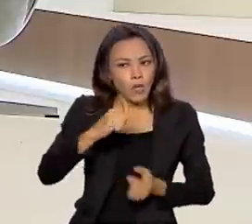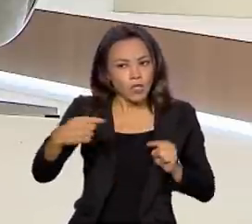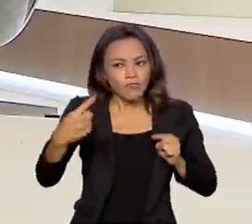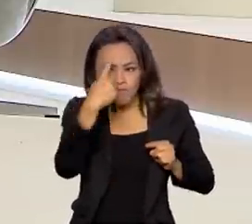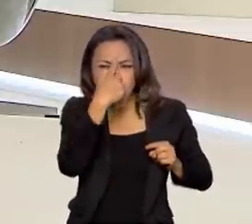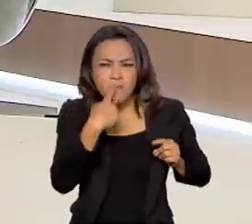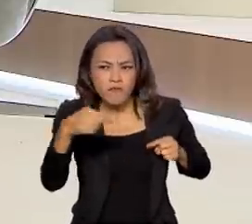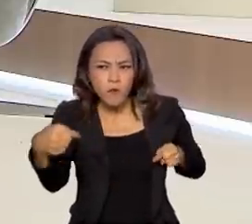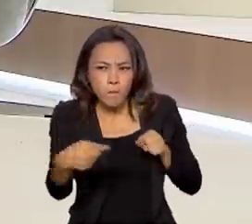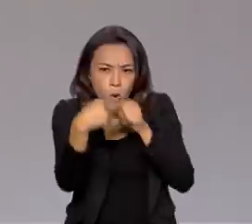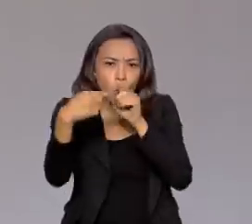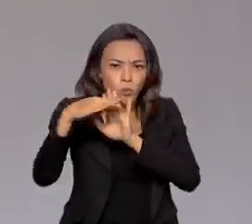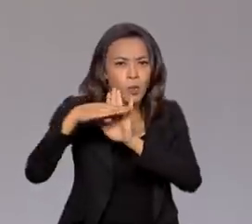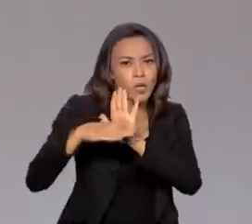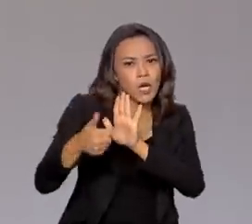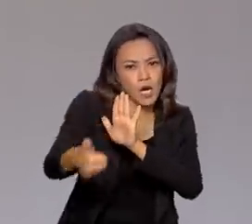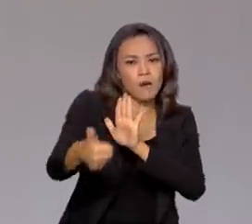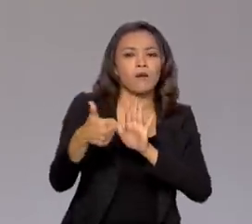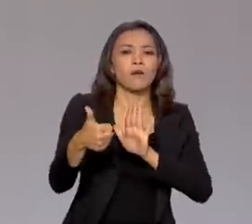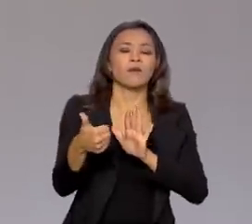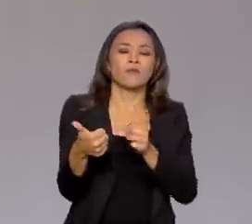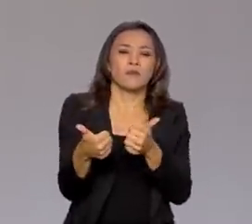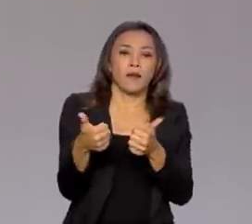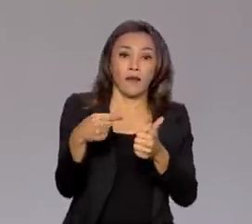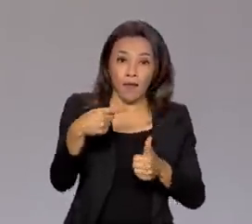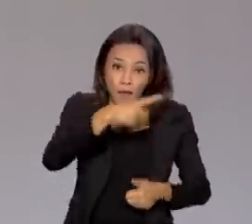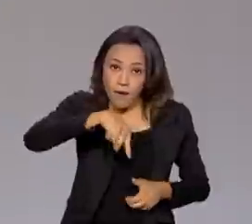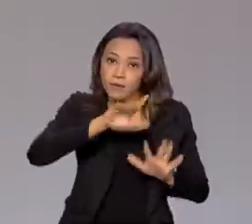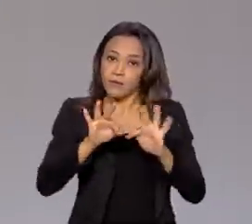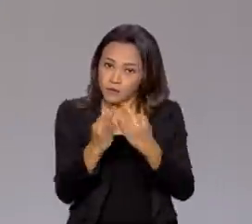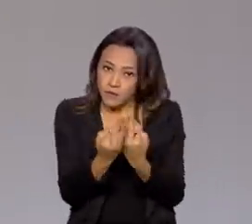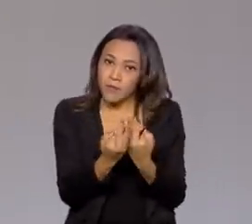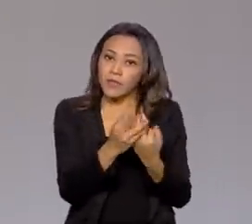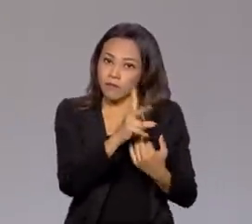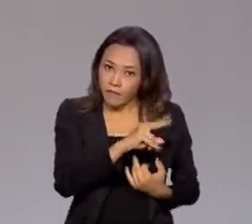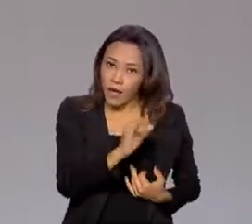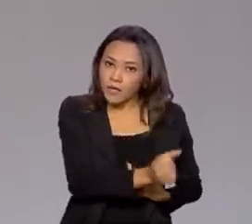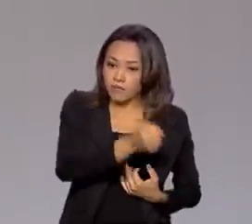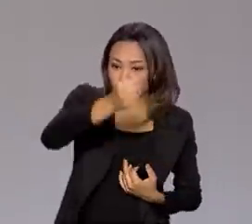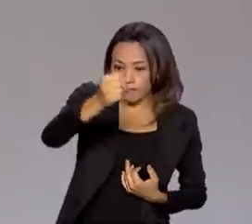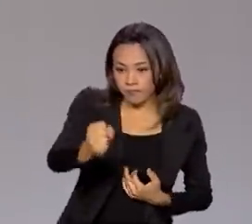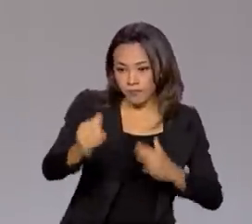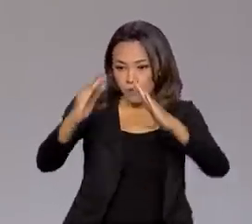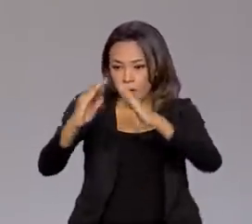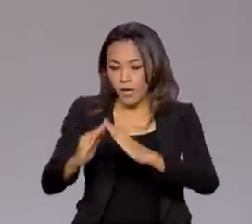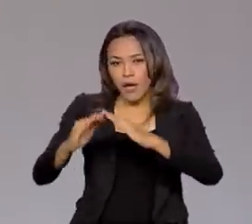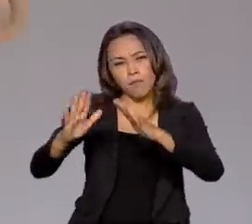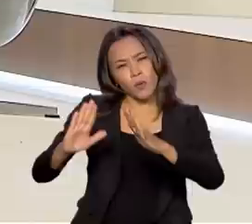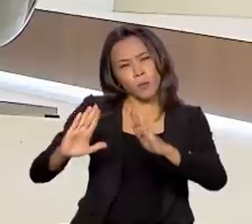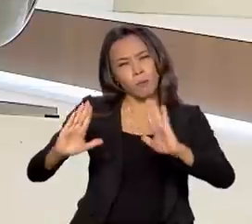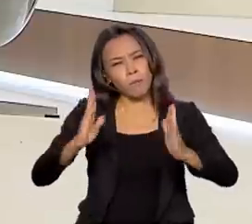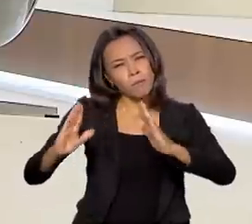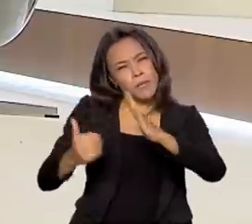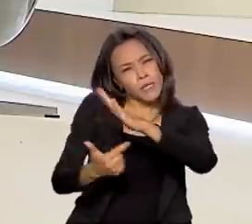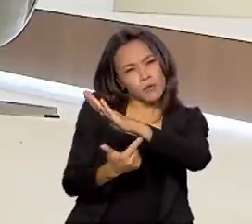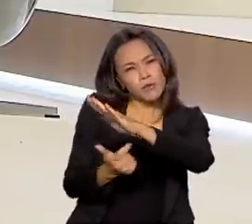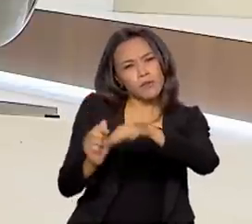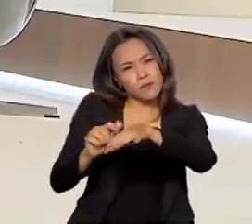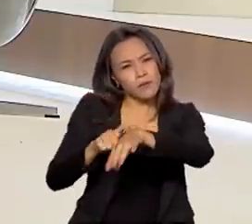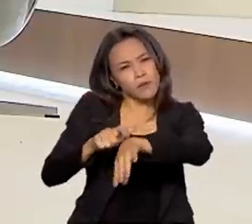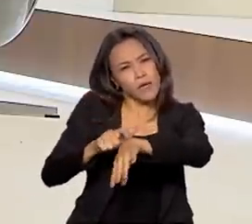no perfil do programa, a partir da renda mensal, elas residiriam nesse conjunto habitacional por um tempo. Isso. E assim,